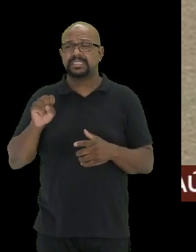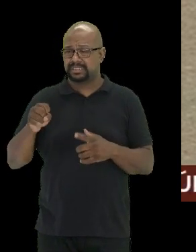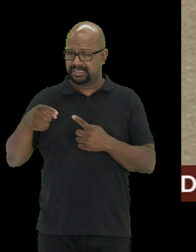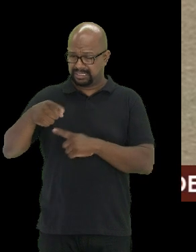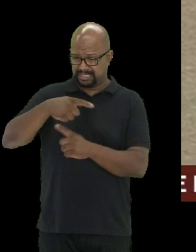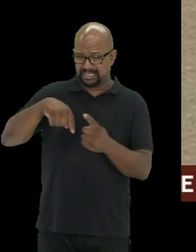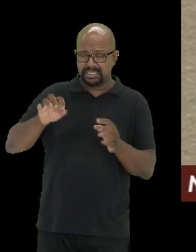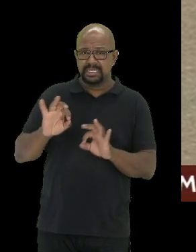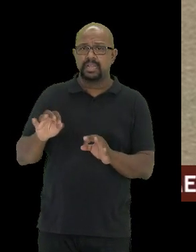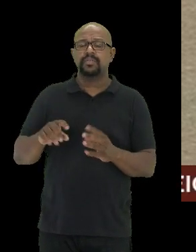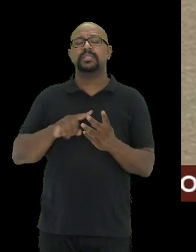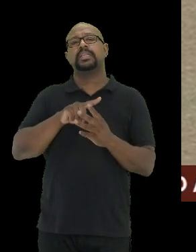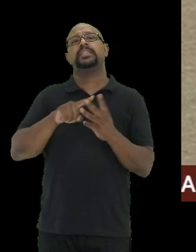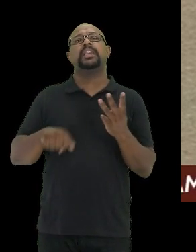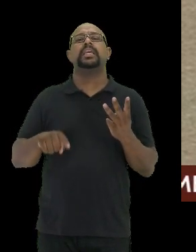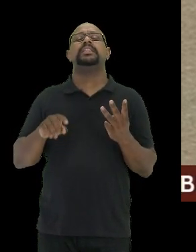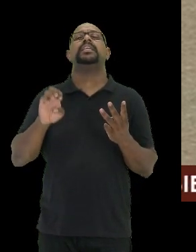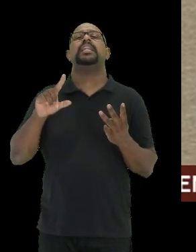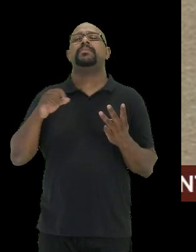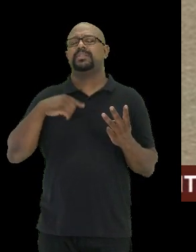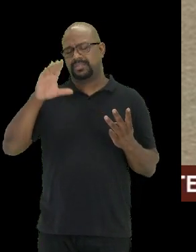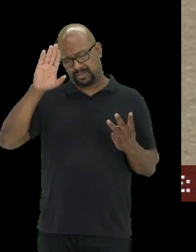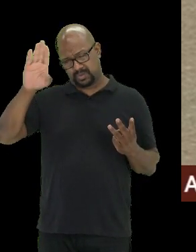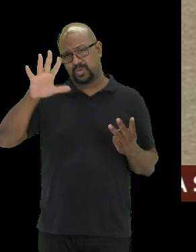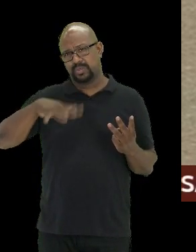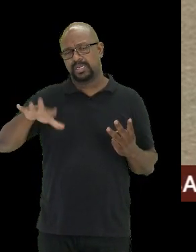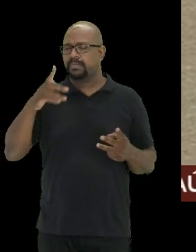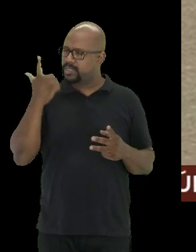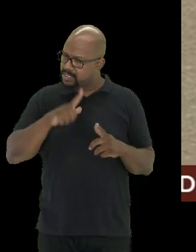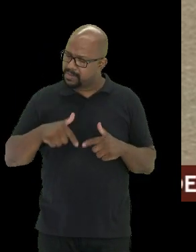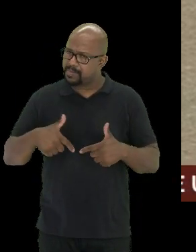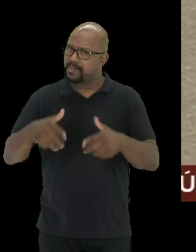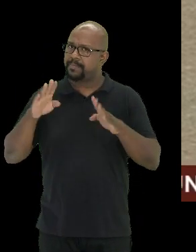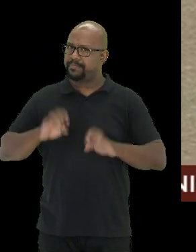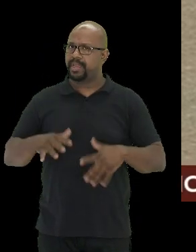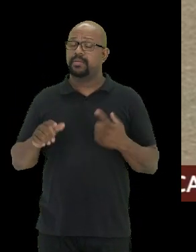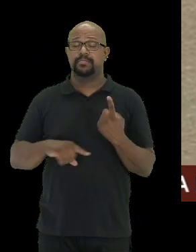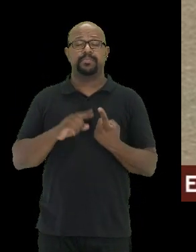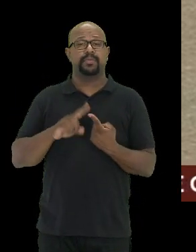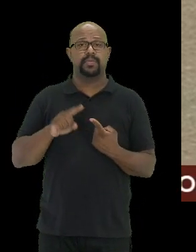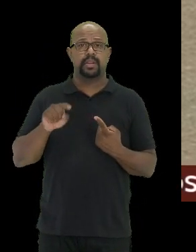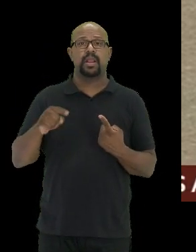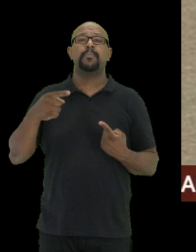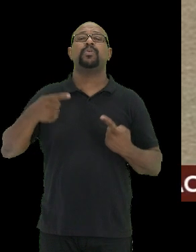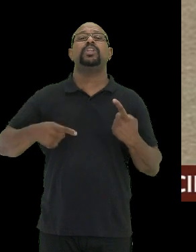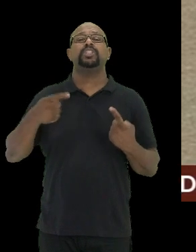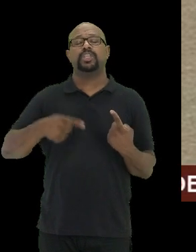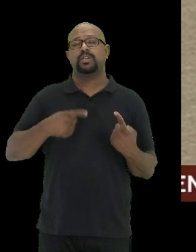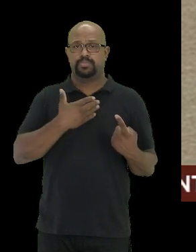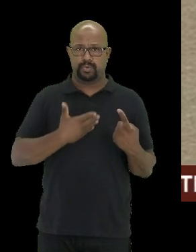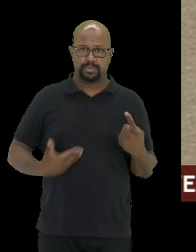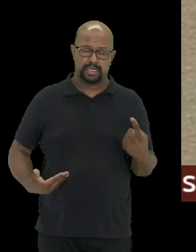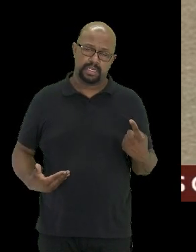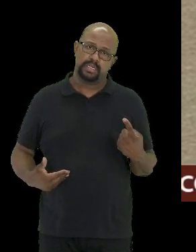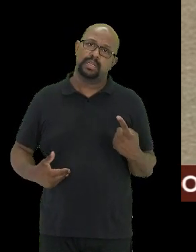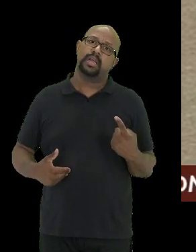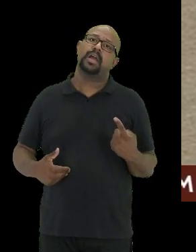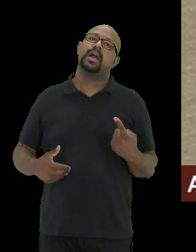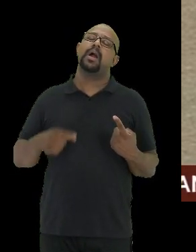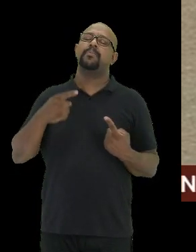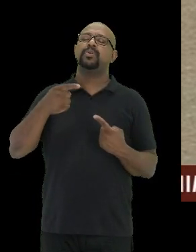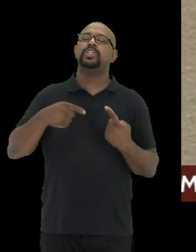vão ter três elementos que são cruciais para a construção do governo. Primeiro, as políticas públicas. As políticas que